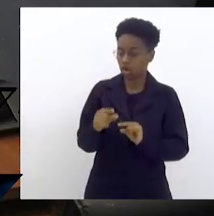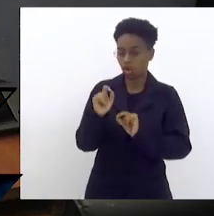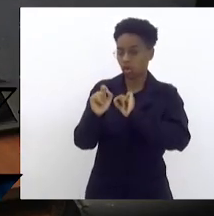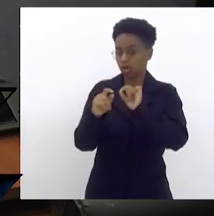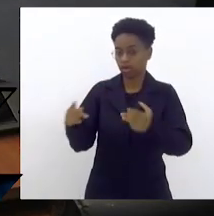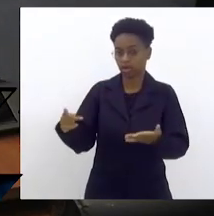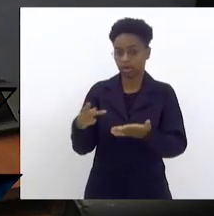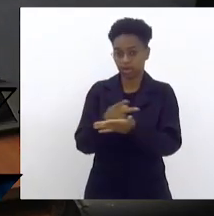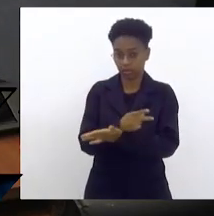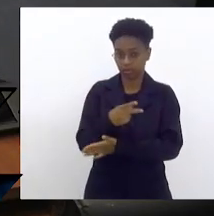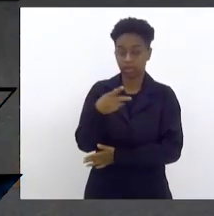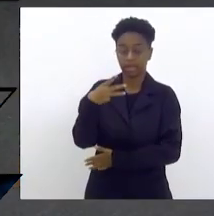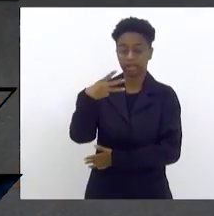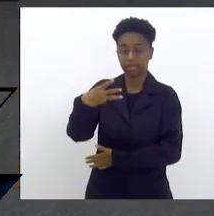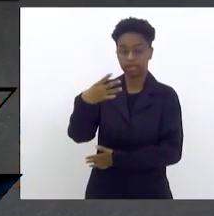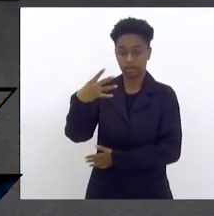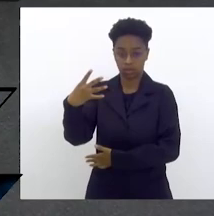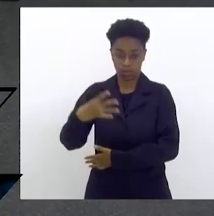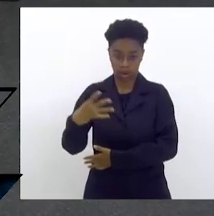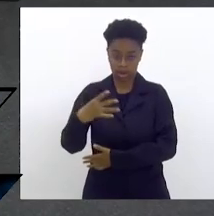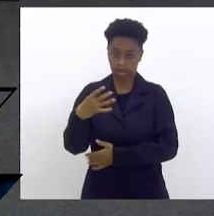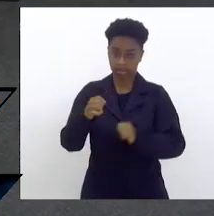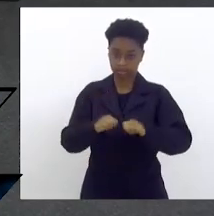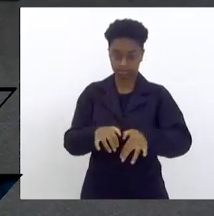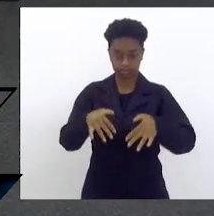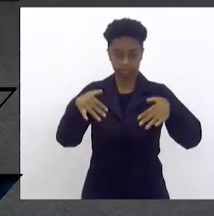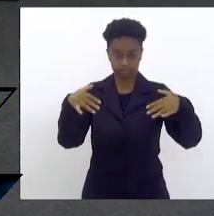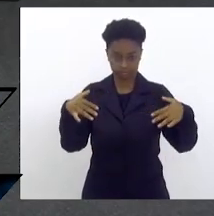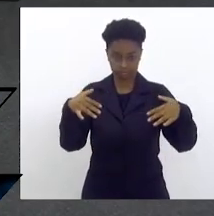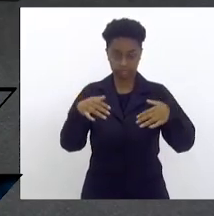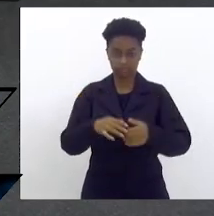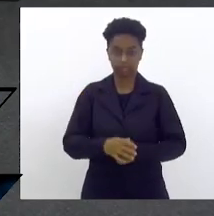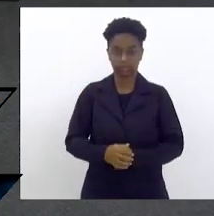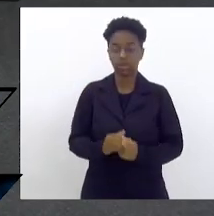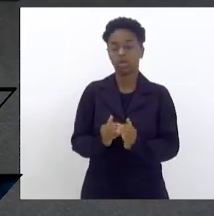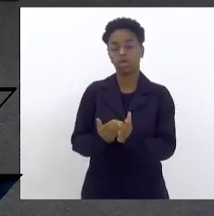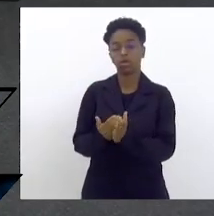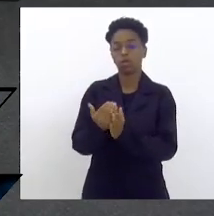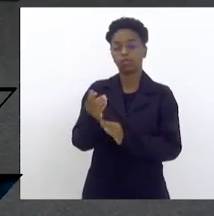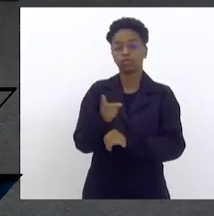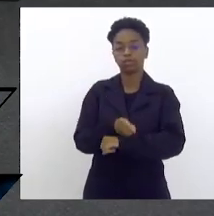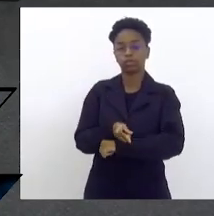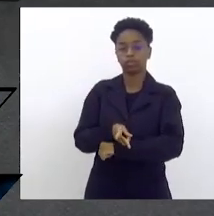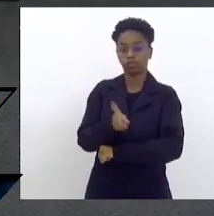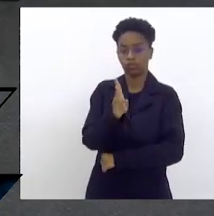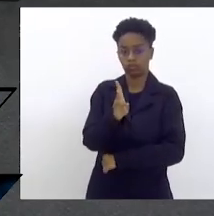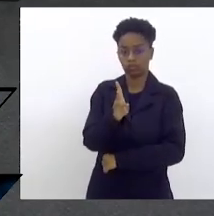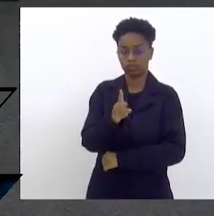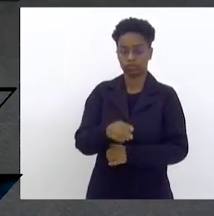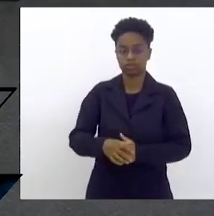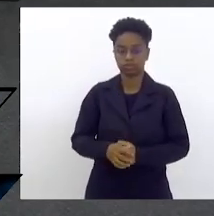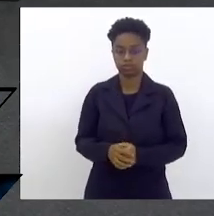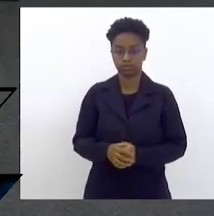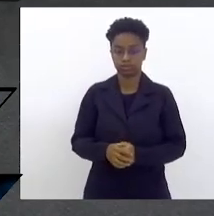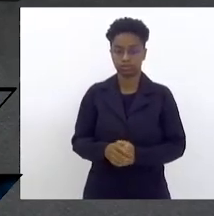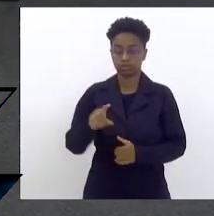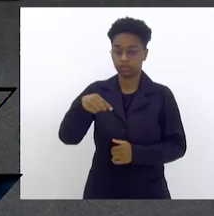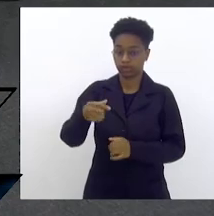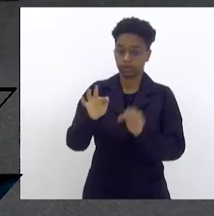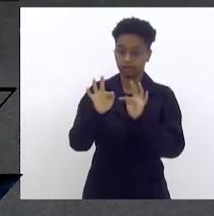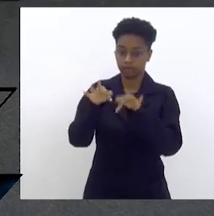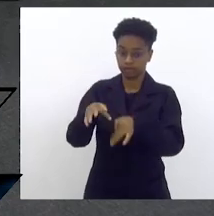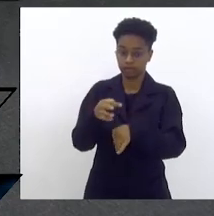na 34ª sessão ordinária que, iniciada às 14 horas, encerrou-se às